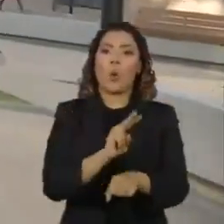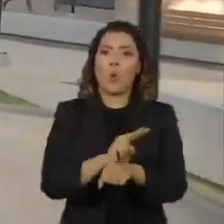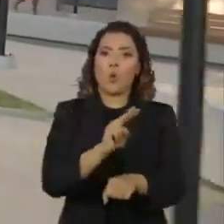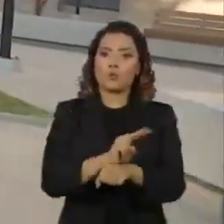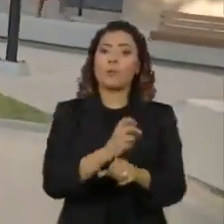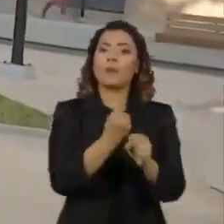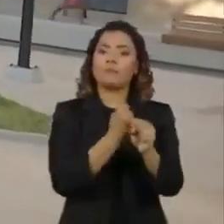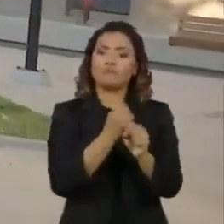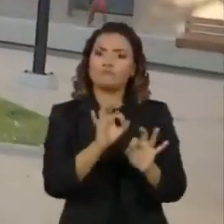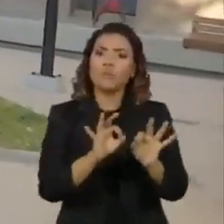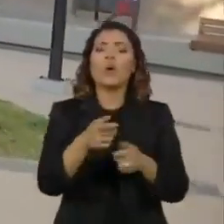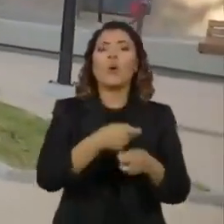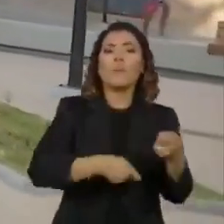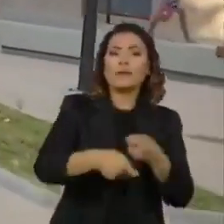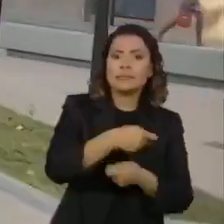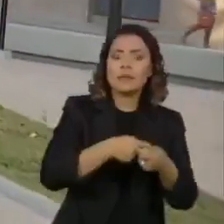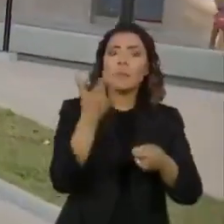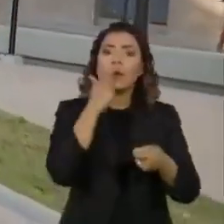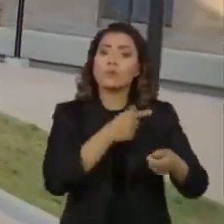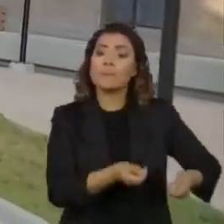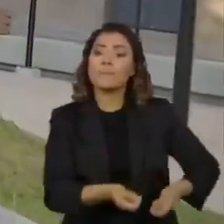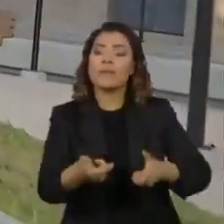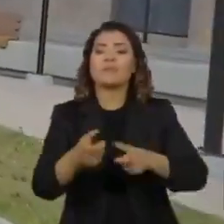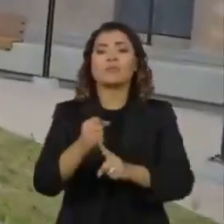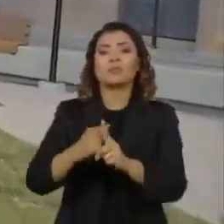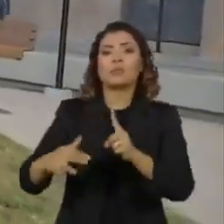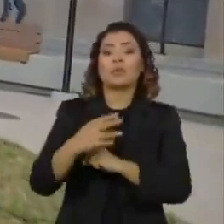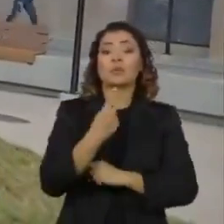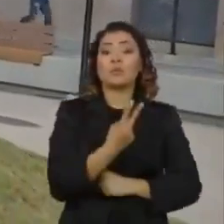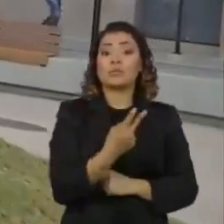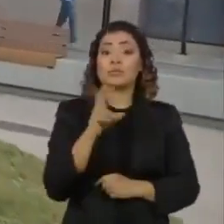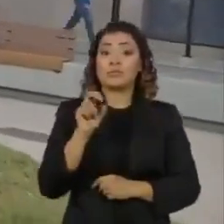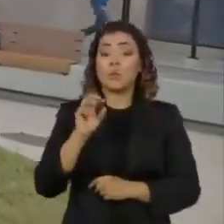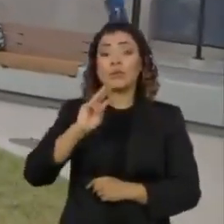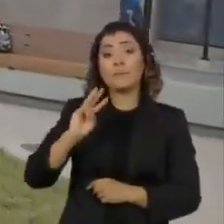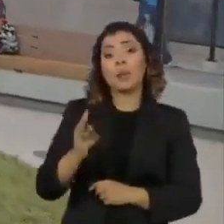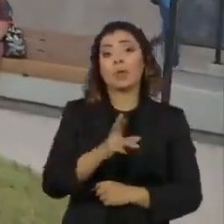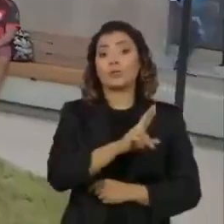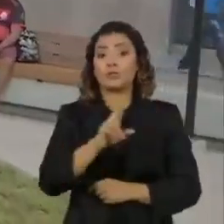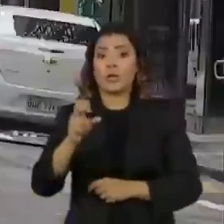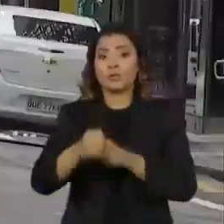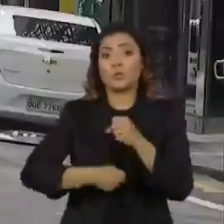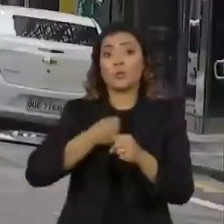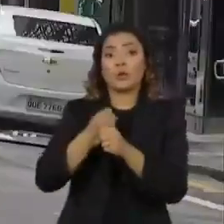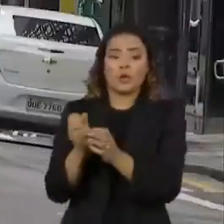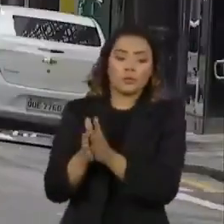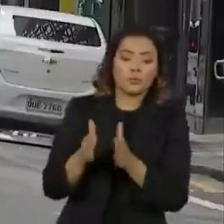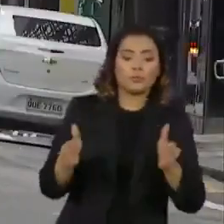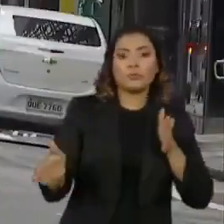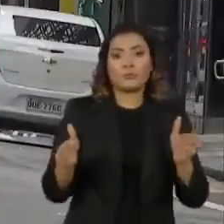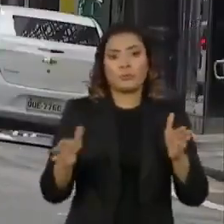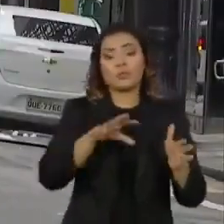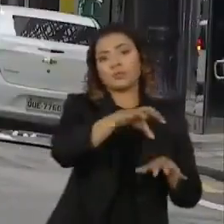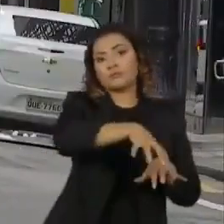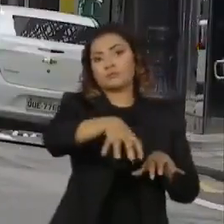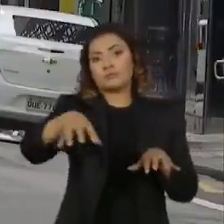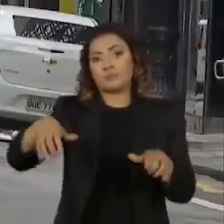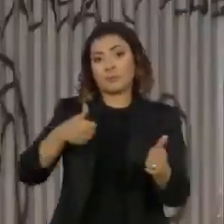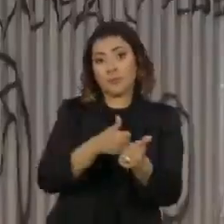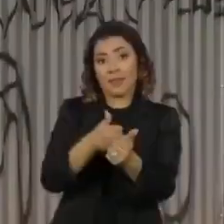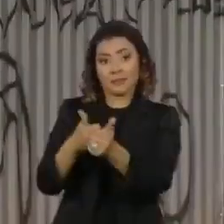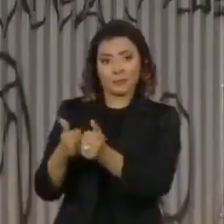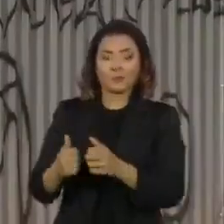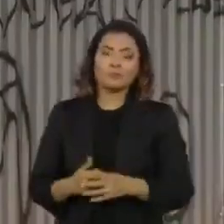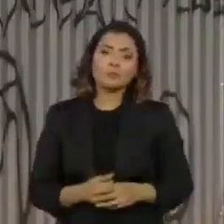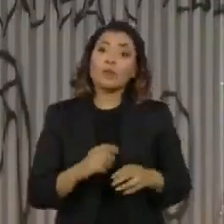exploração comercial, gerando um benefício de 250 milhões de reais por ano aos estabelecimentos da região.